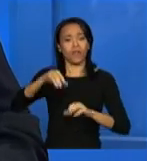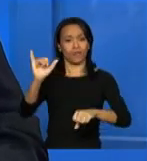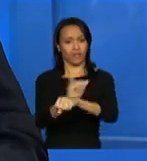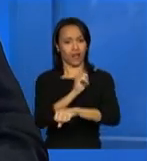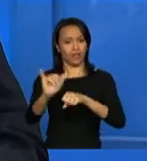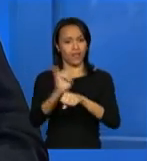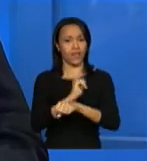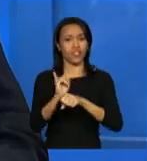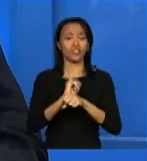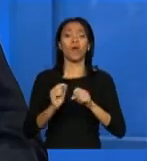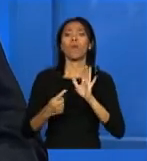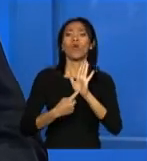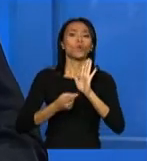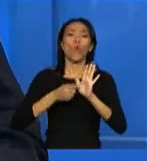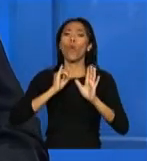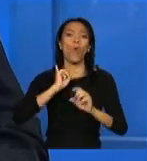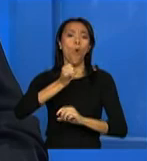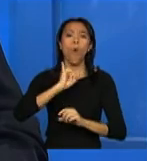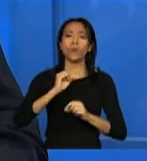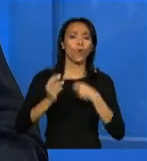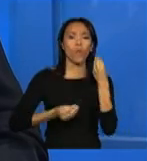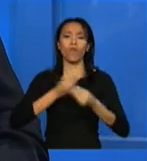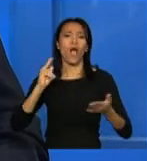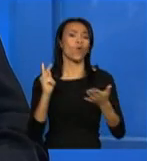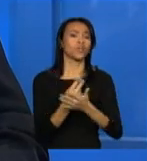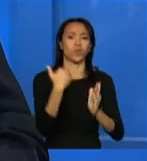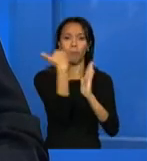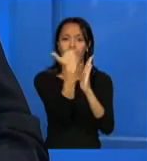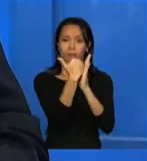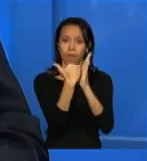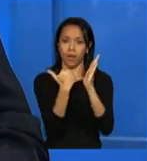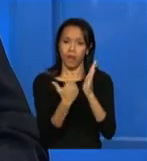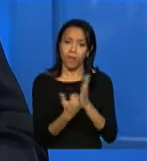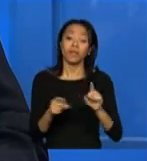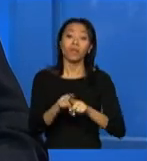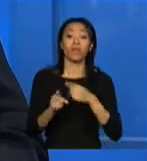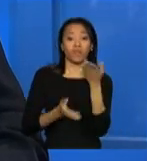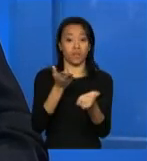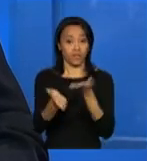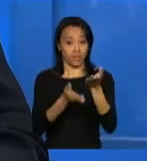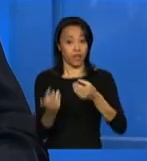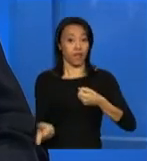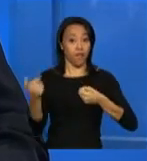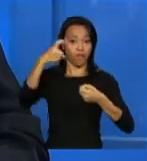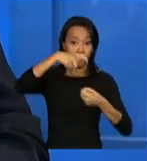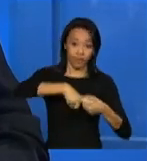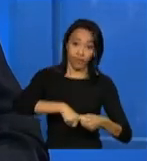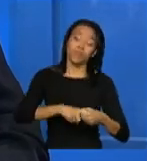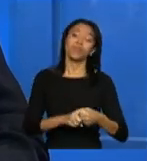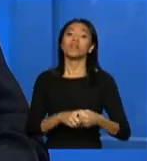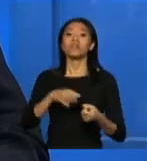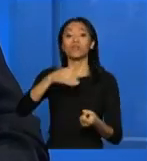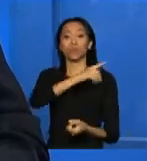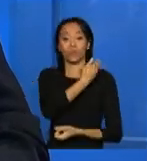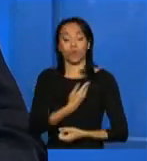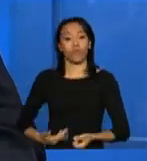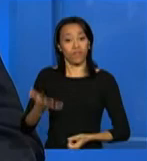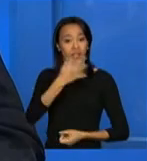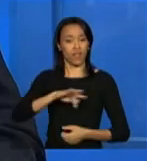prestação de contas dos programas e serviços cofinanciados pelo Governo Federal desde 2005.